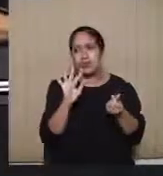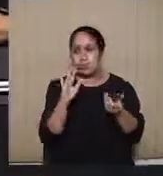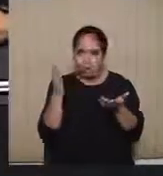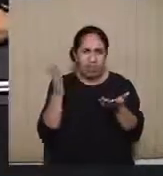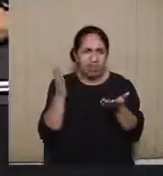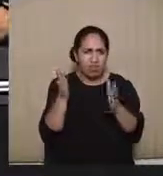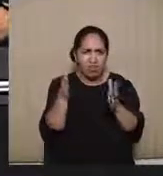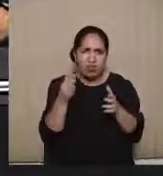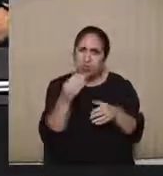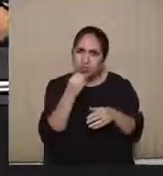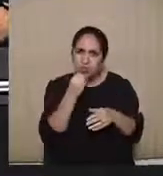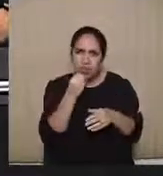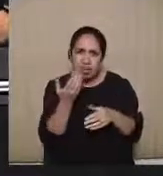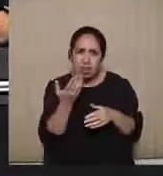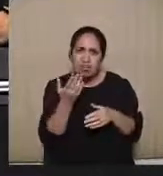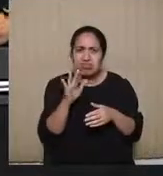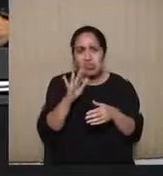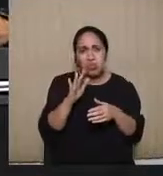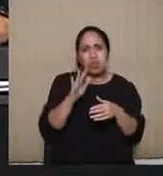um momento